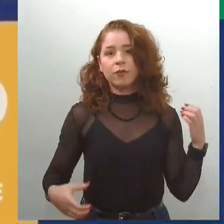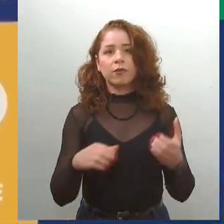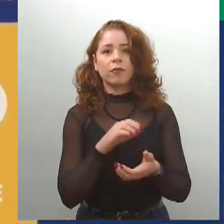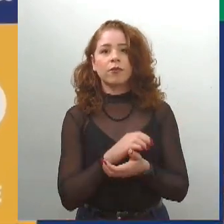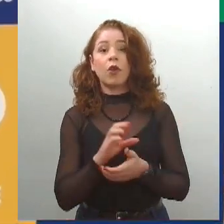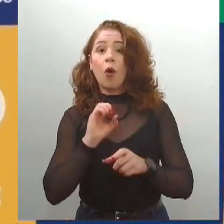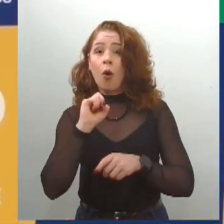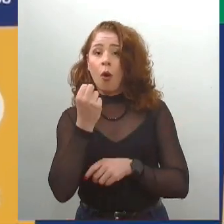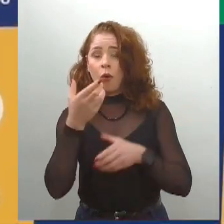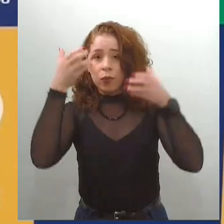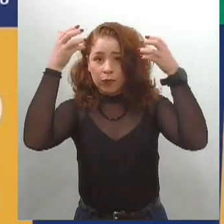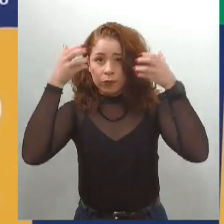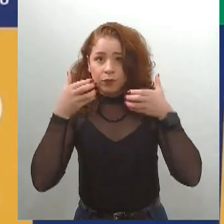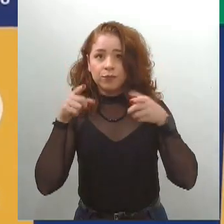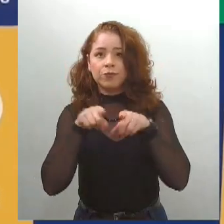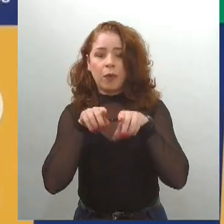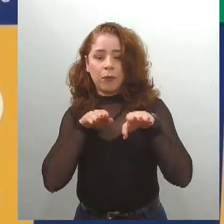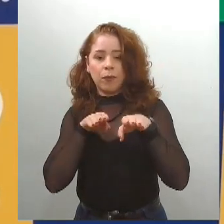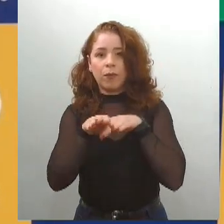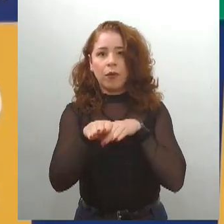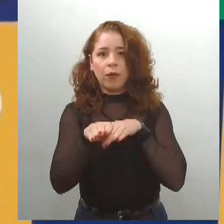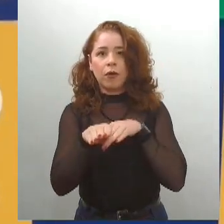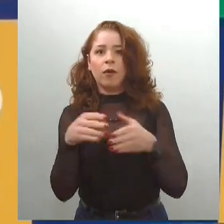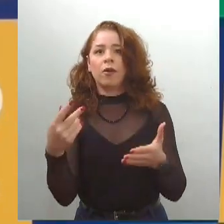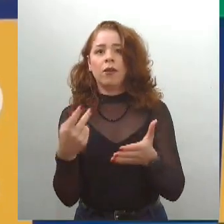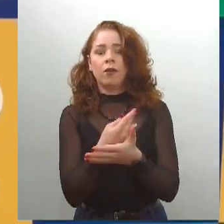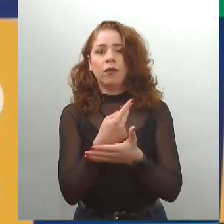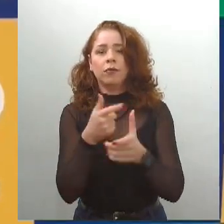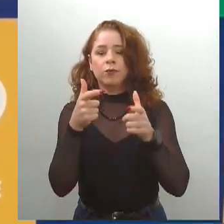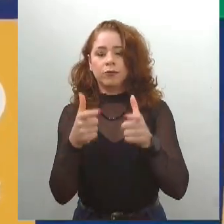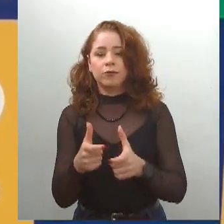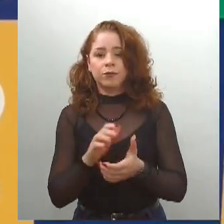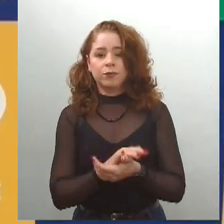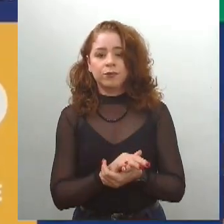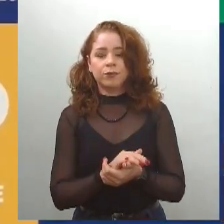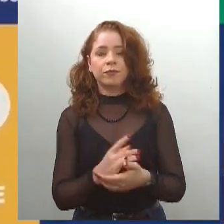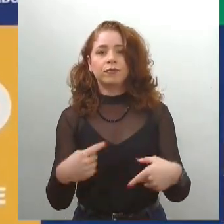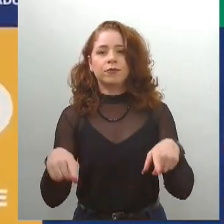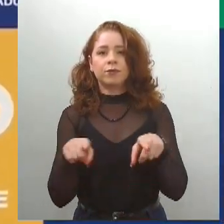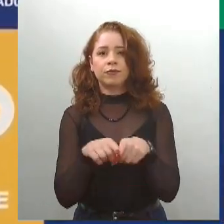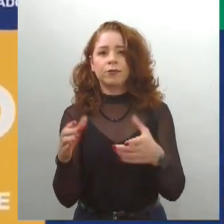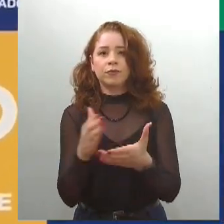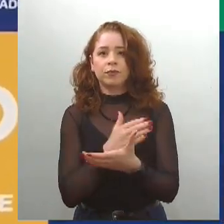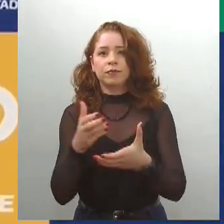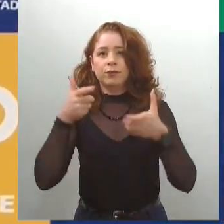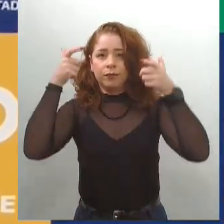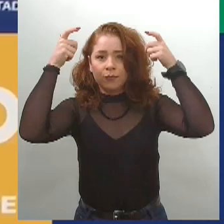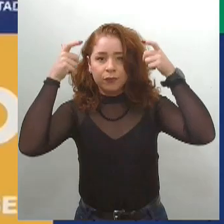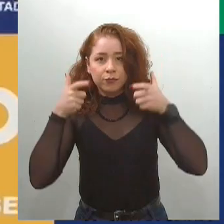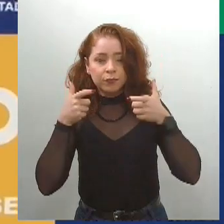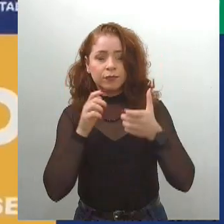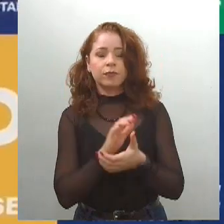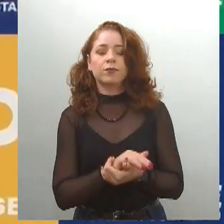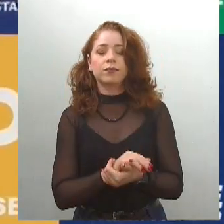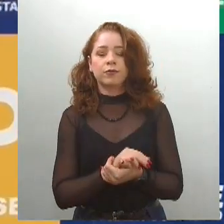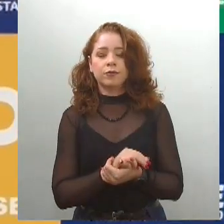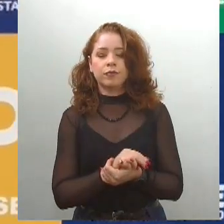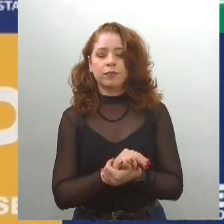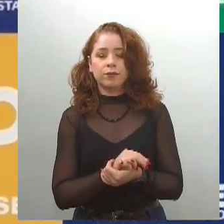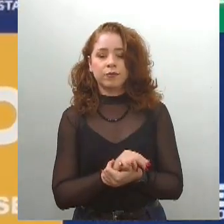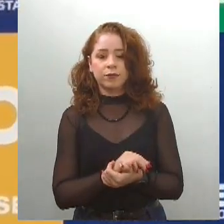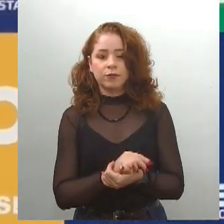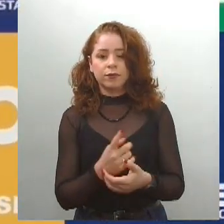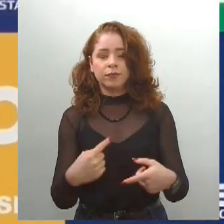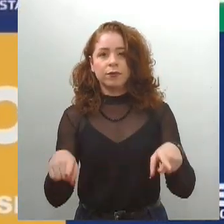indebidas, os motociclistas que não usam o capacete, os motoristas que não usam o cinto de